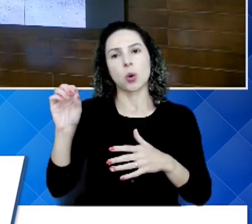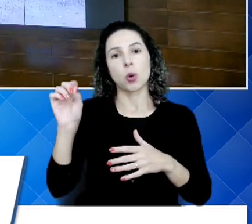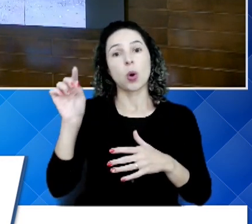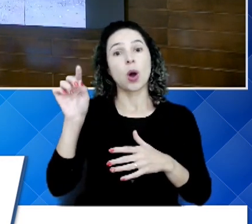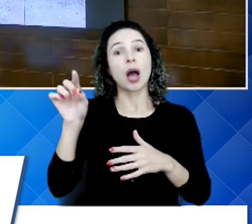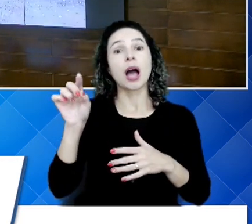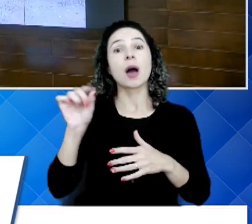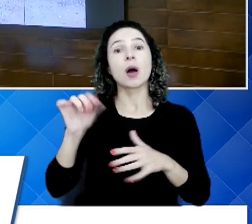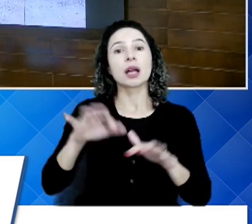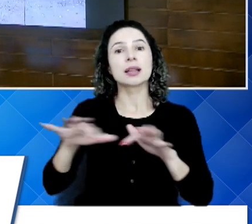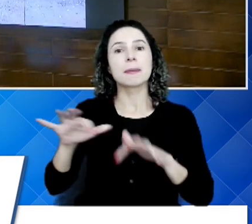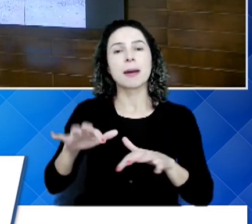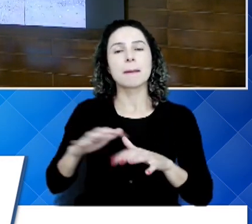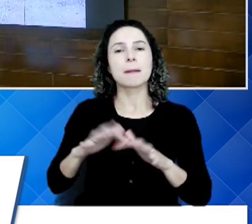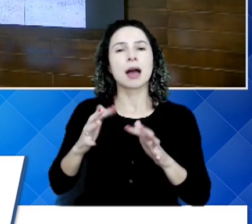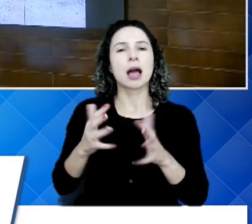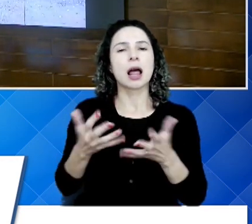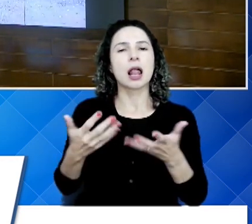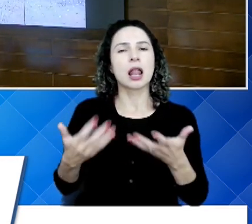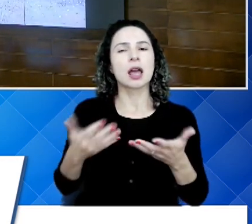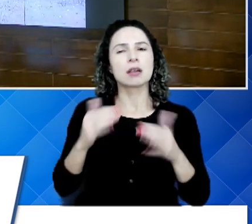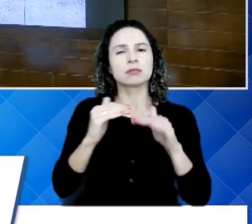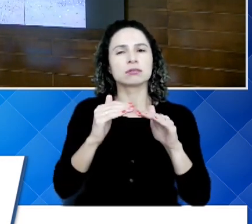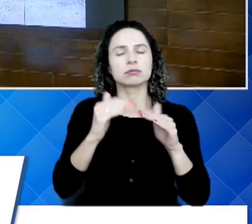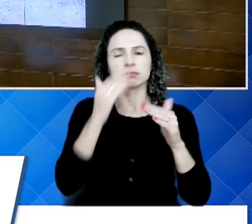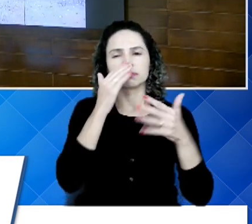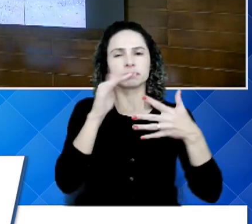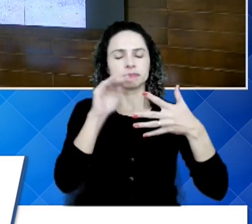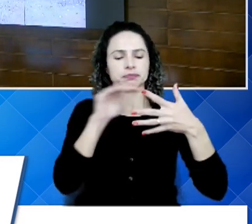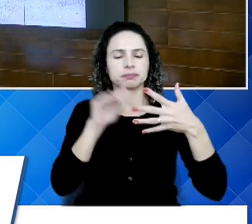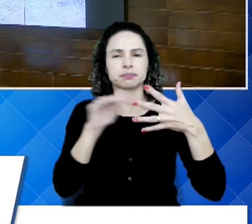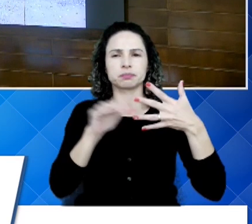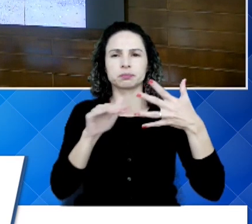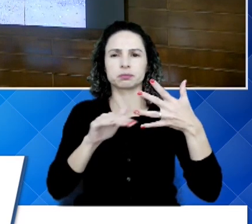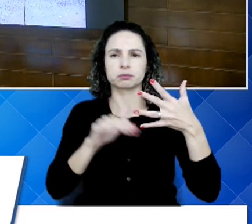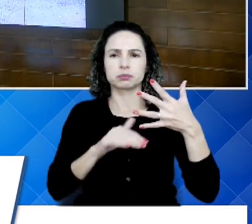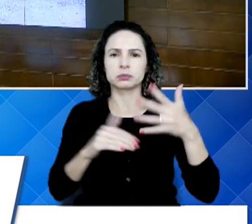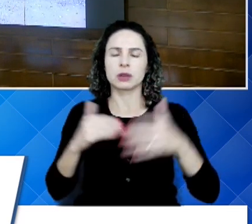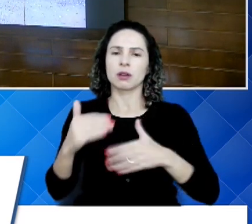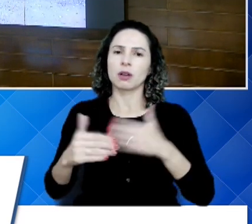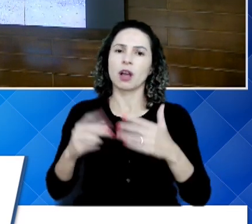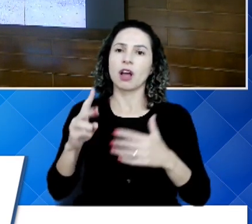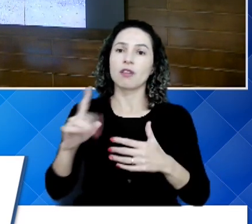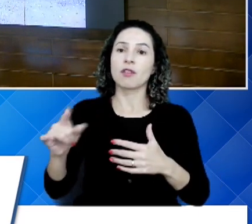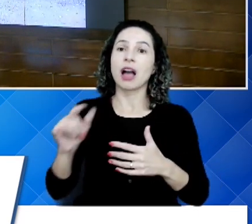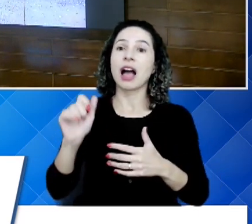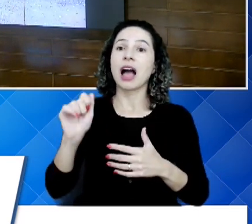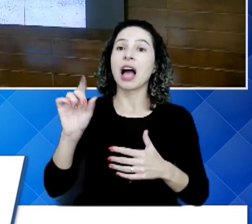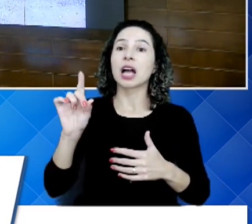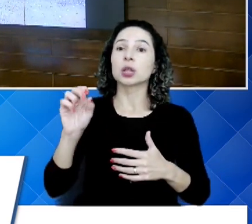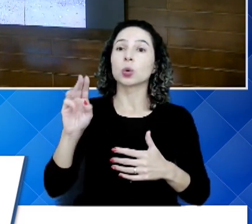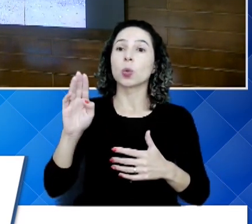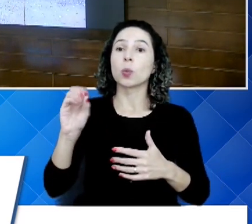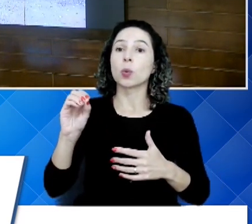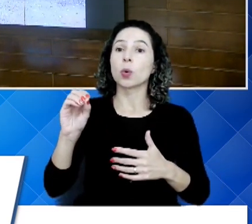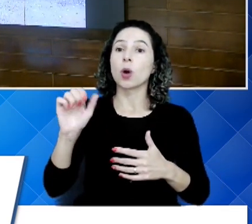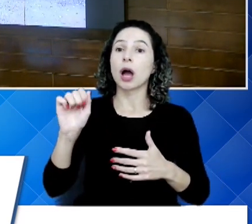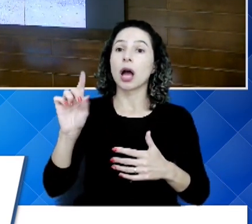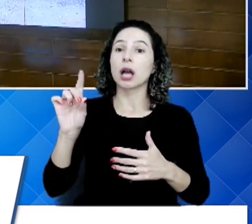separação mais fina, que isso aí depois passa por um processo que vai virar adubo. Adubo.